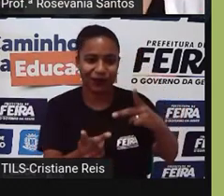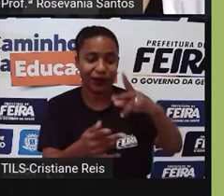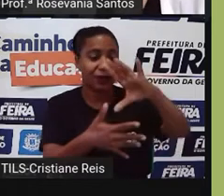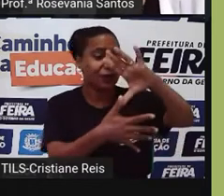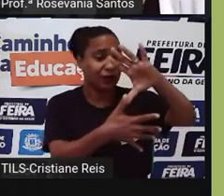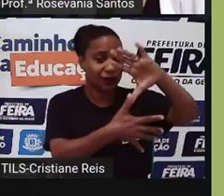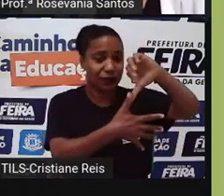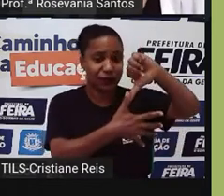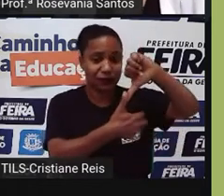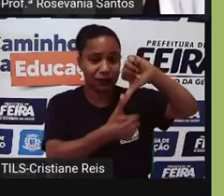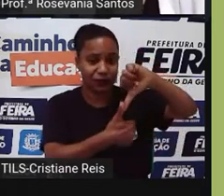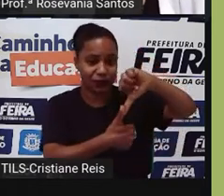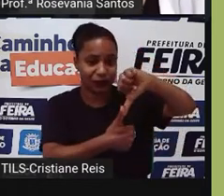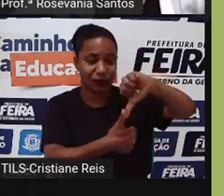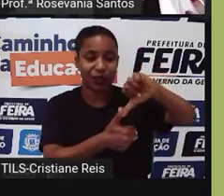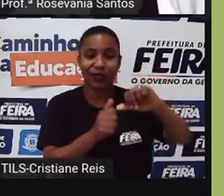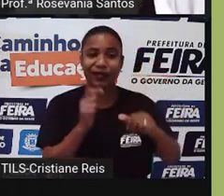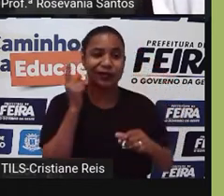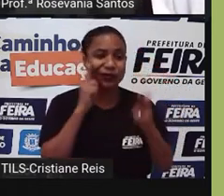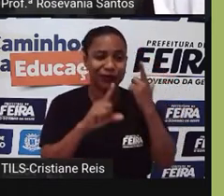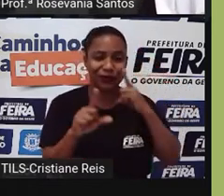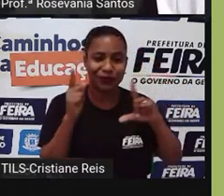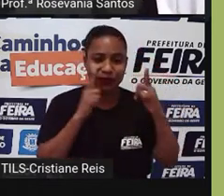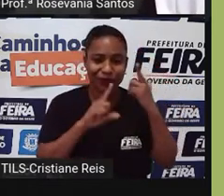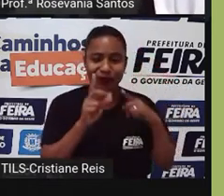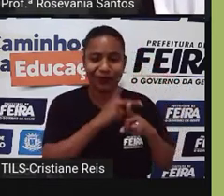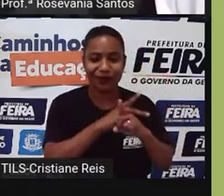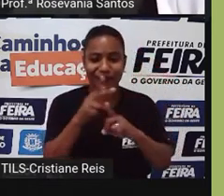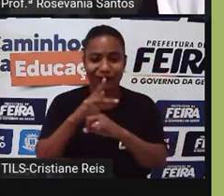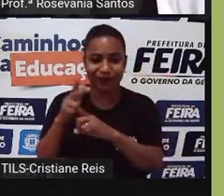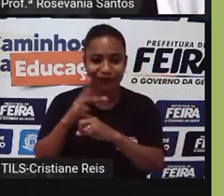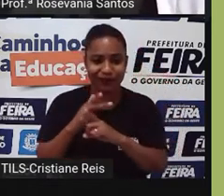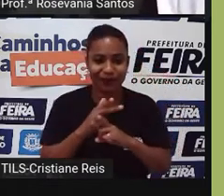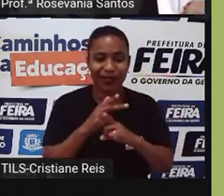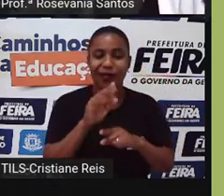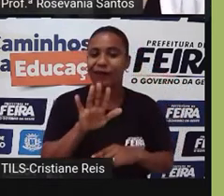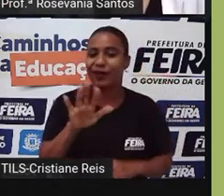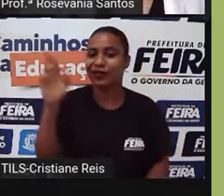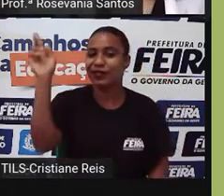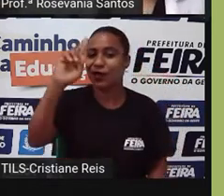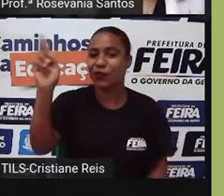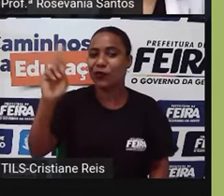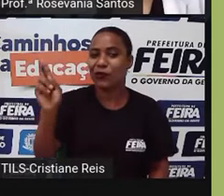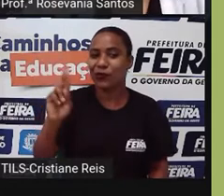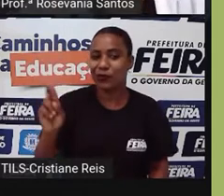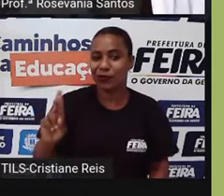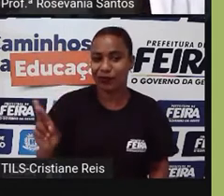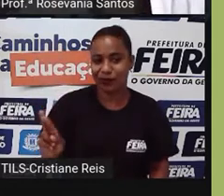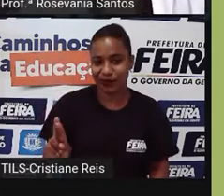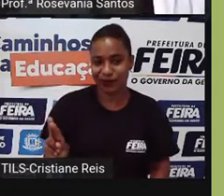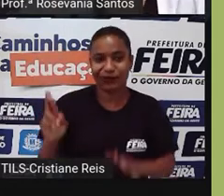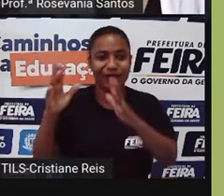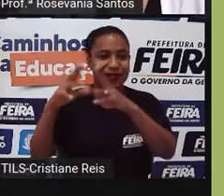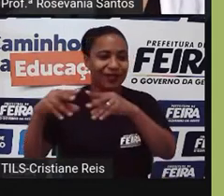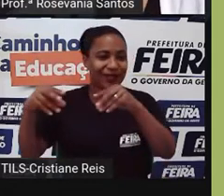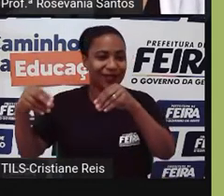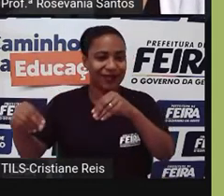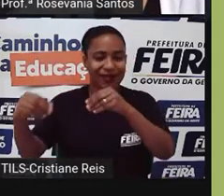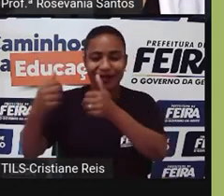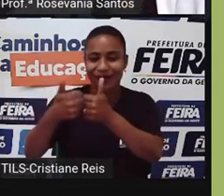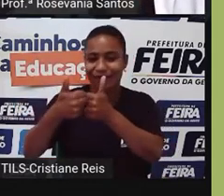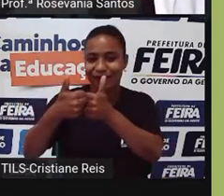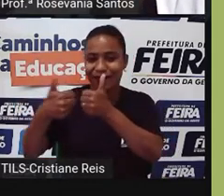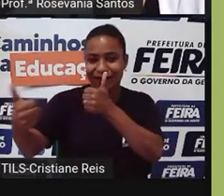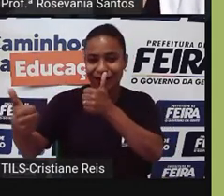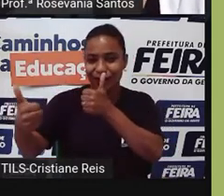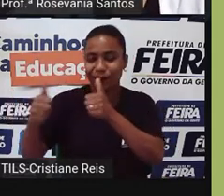a América Central, América do Sul, enquanto a Rússia resolveu conquistar as terras já próximas. E aí